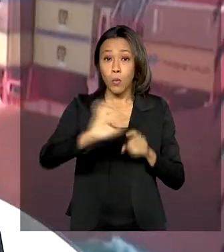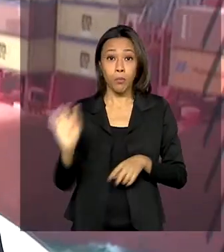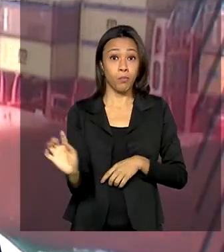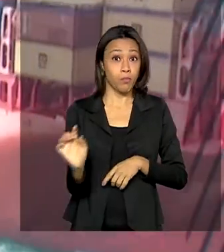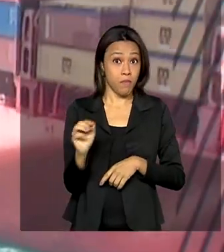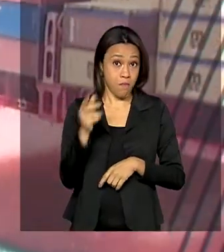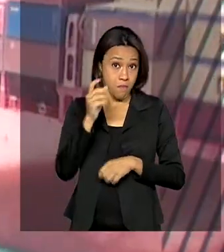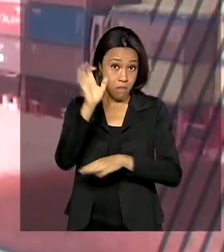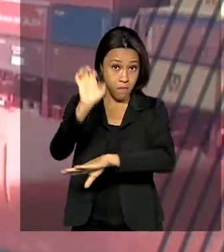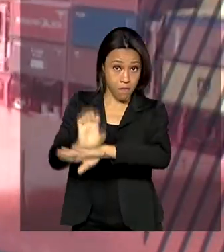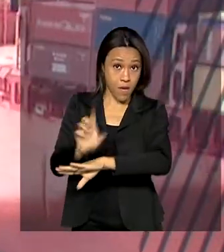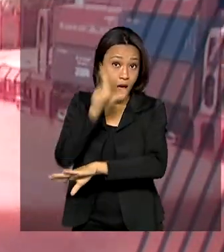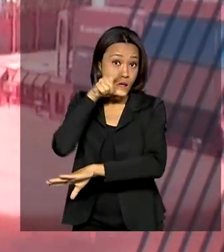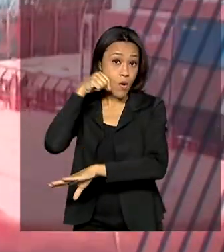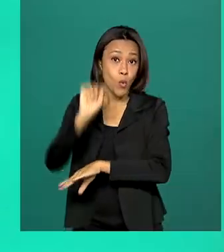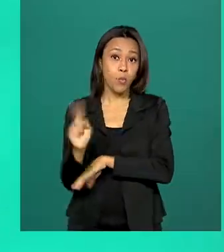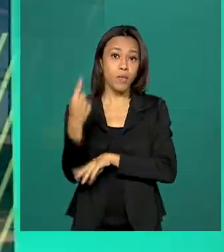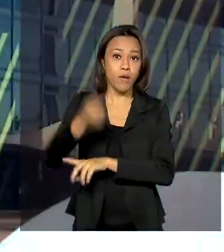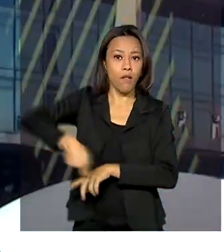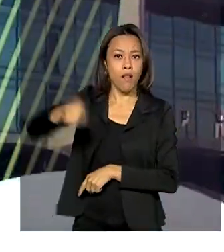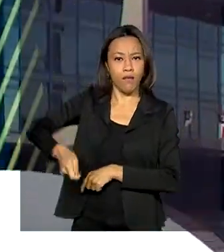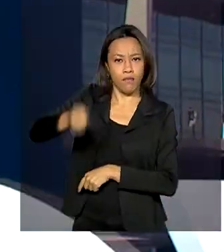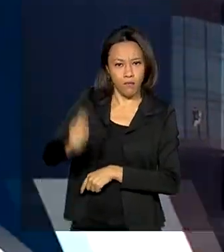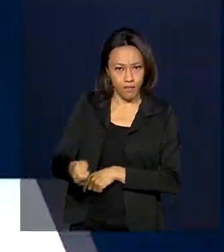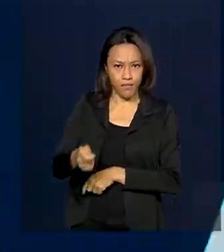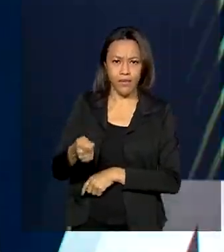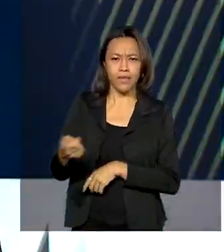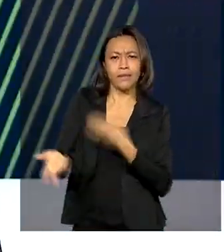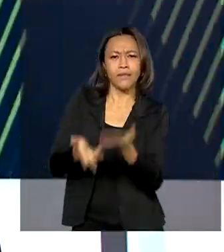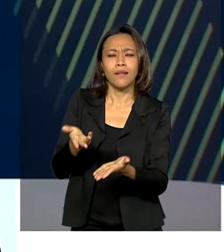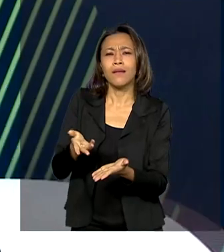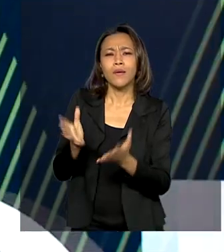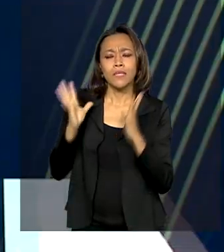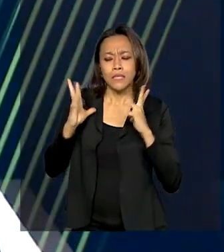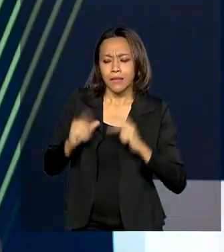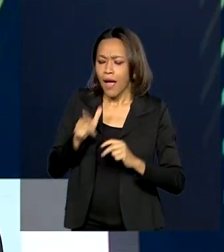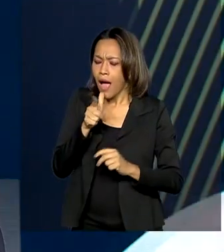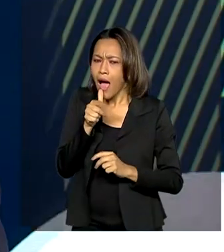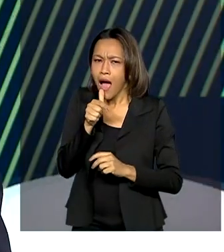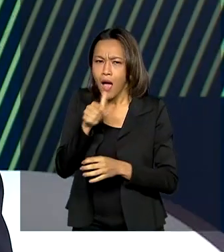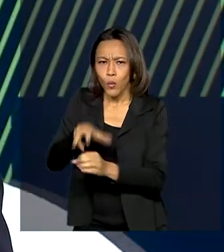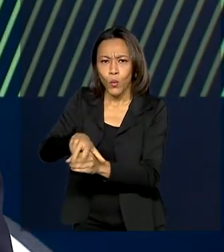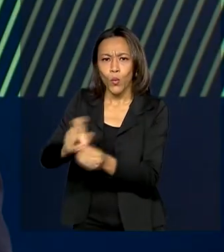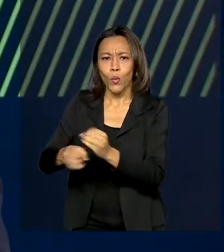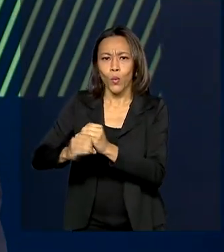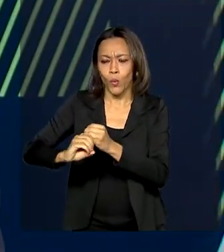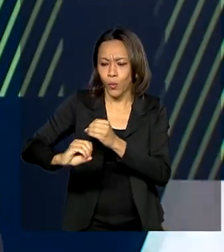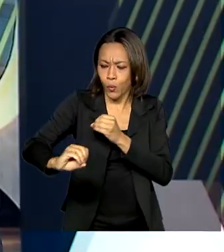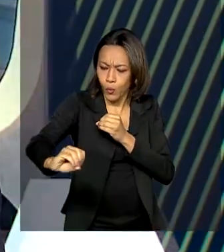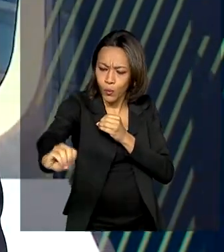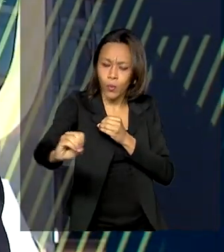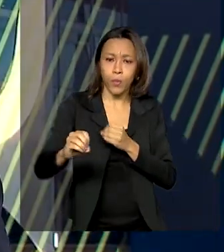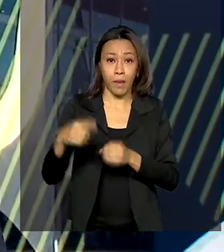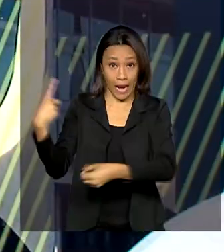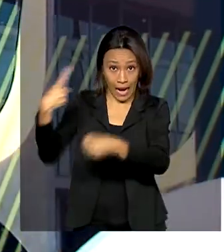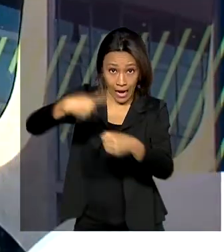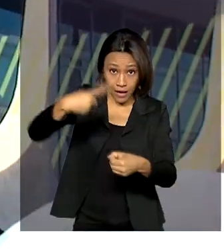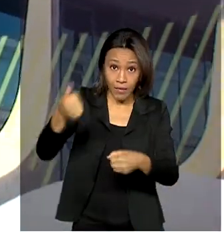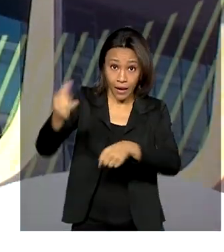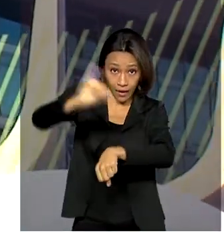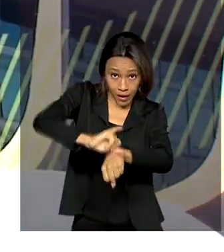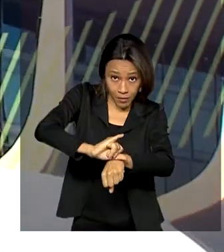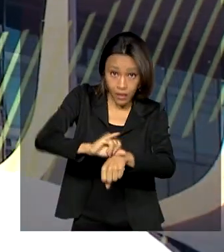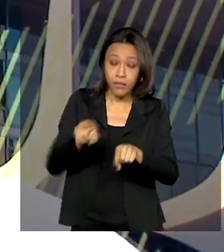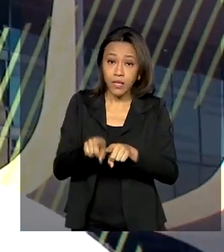setor. A concessão prevê água tratada e esgoto para 90% dos moradores da capital e região metropolitana de